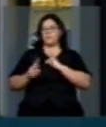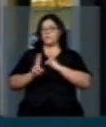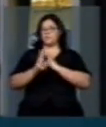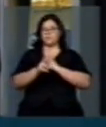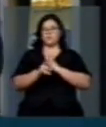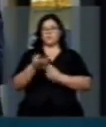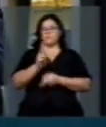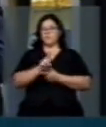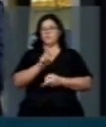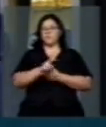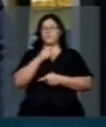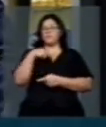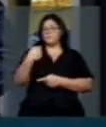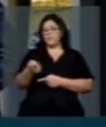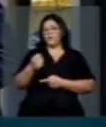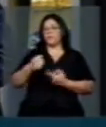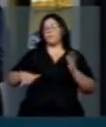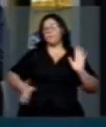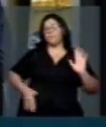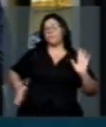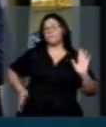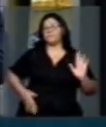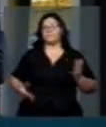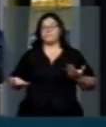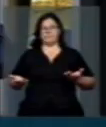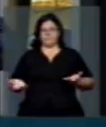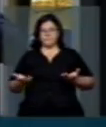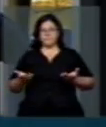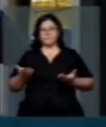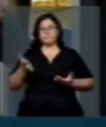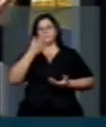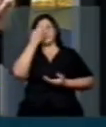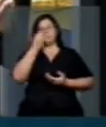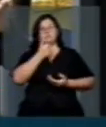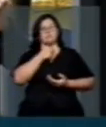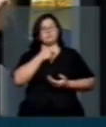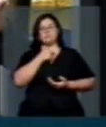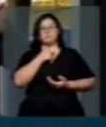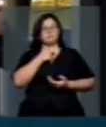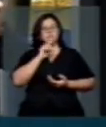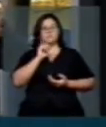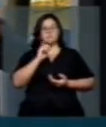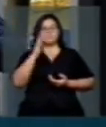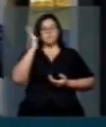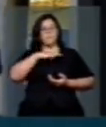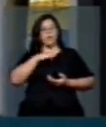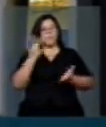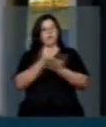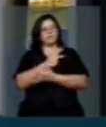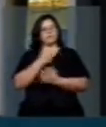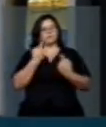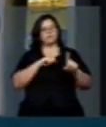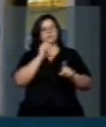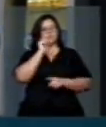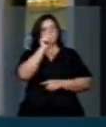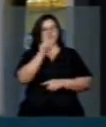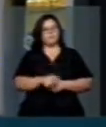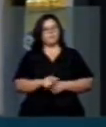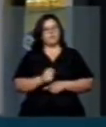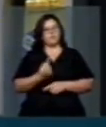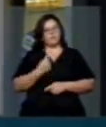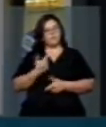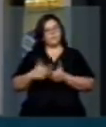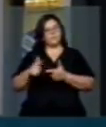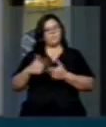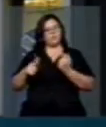caso César de Batiste. Não esqueçamos disso. Se algo de mal acontecer a essa senhora, os problemas estarão em